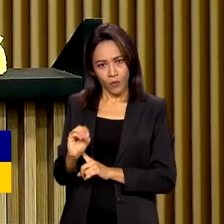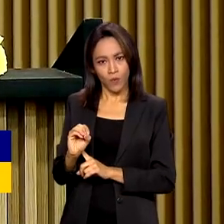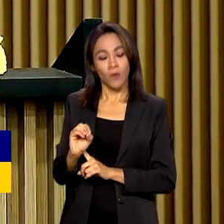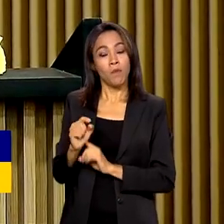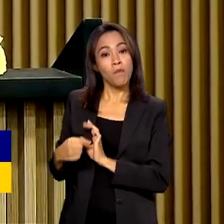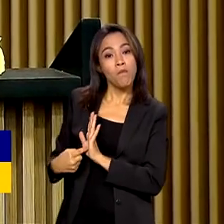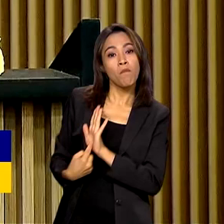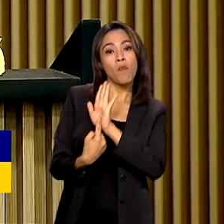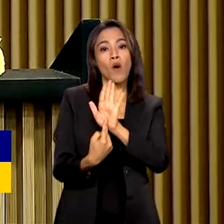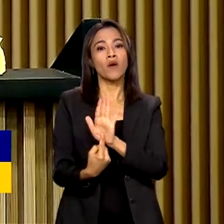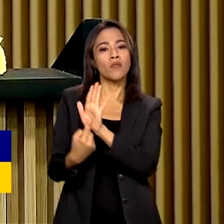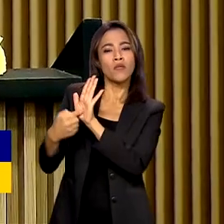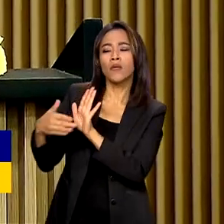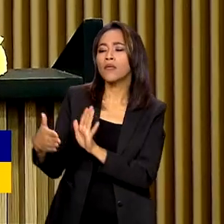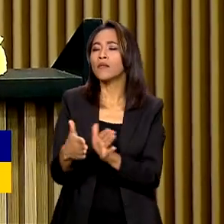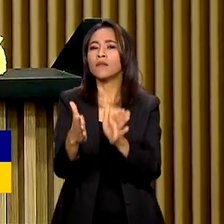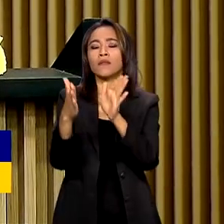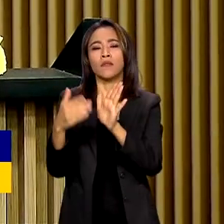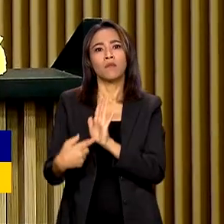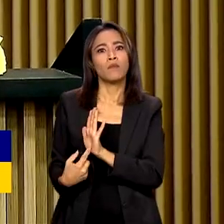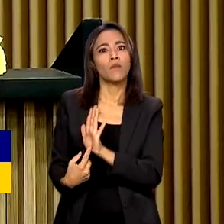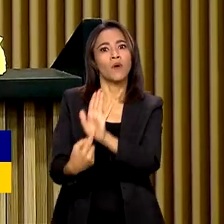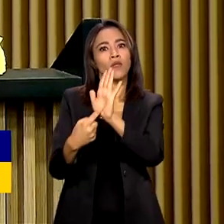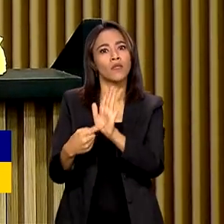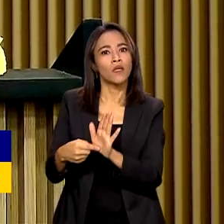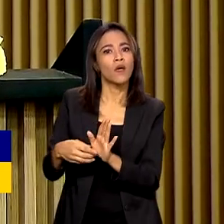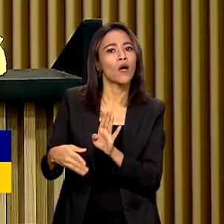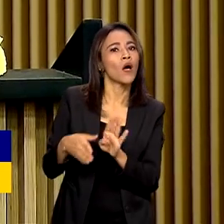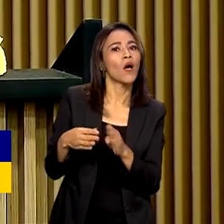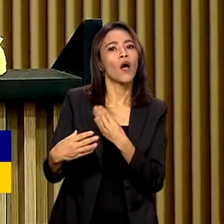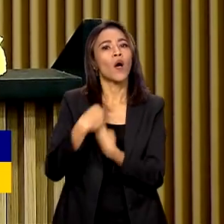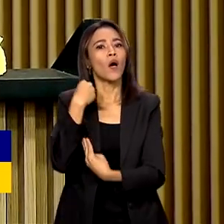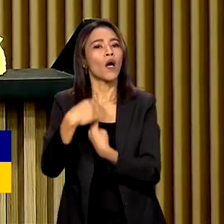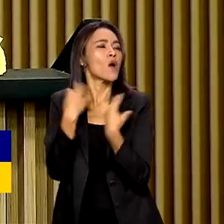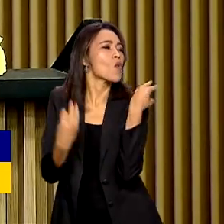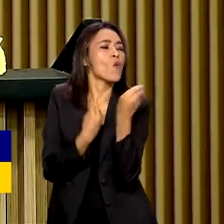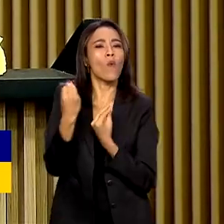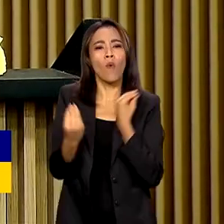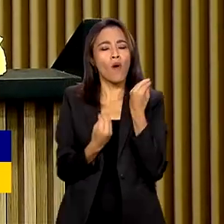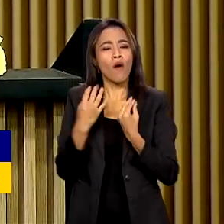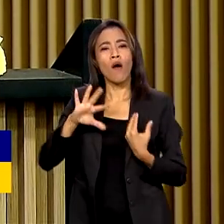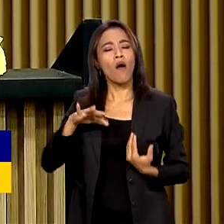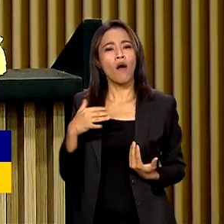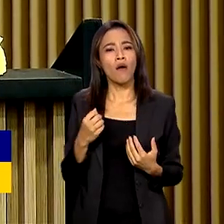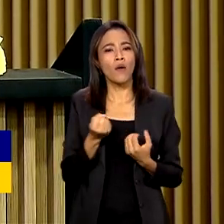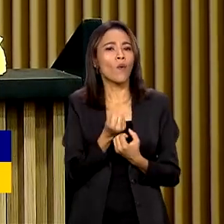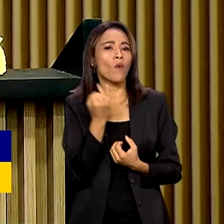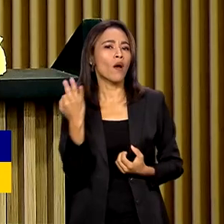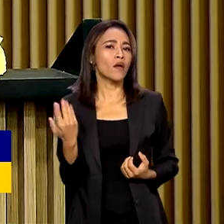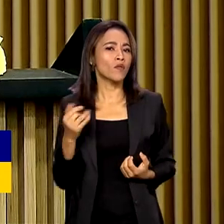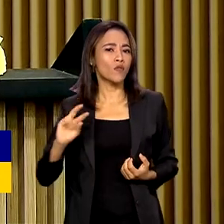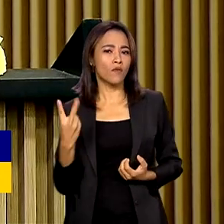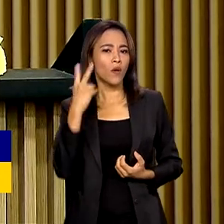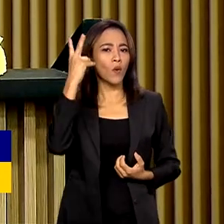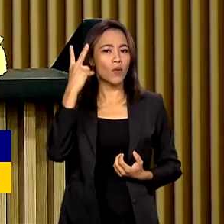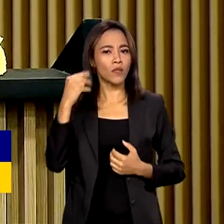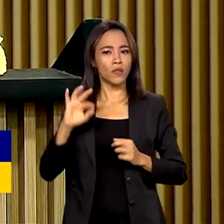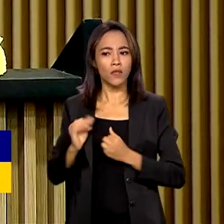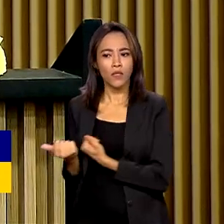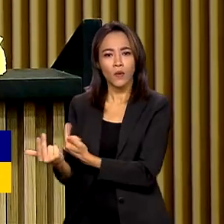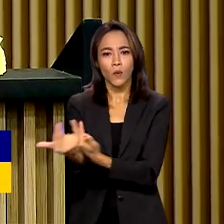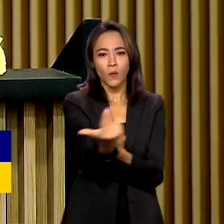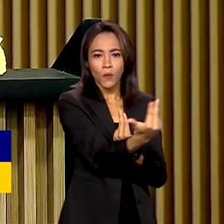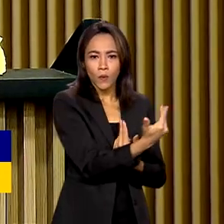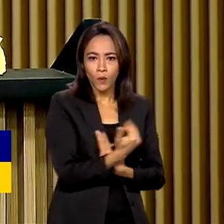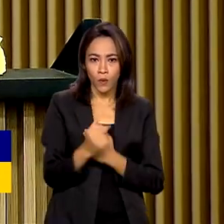caminhos para recordar, para disseminar quais são nossos valores comuns como humanidade e também nos